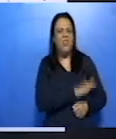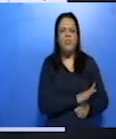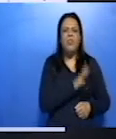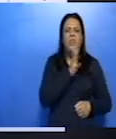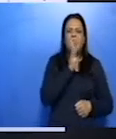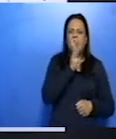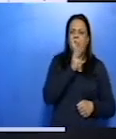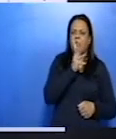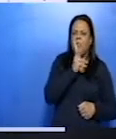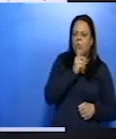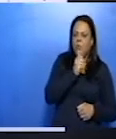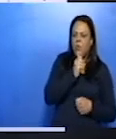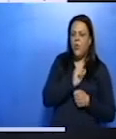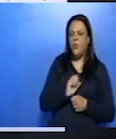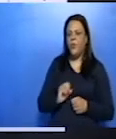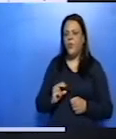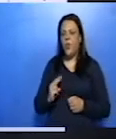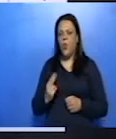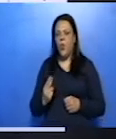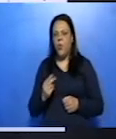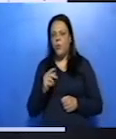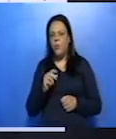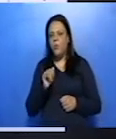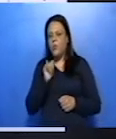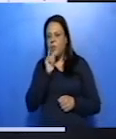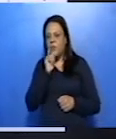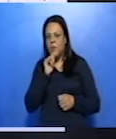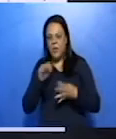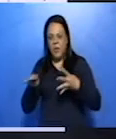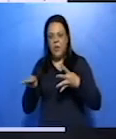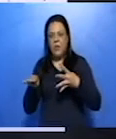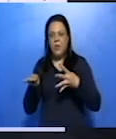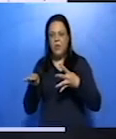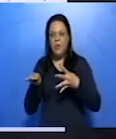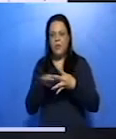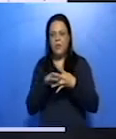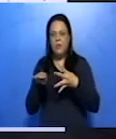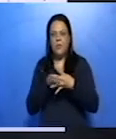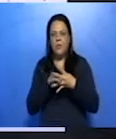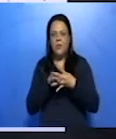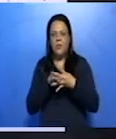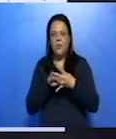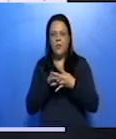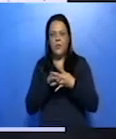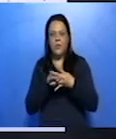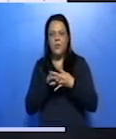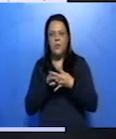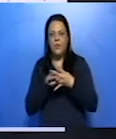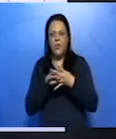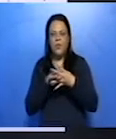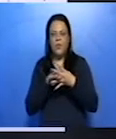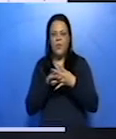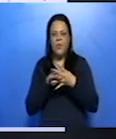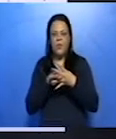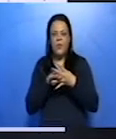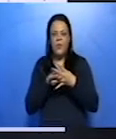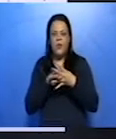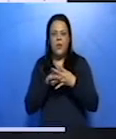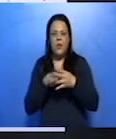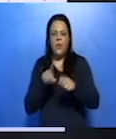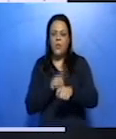encontro importante com um colega no intervalo, esses 45 minutos serão vividos como se fossem